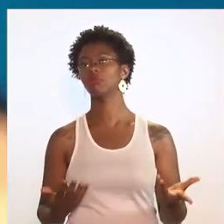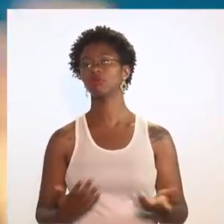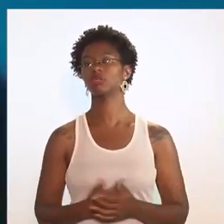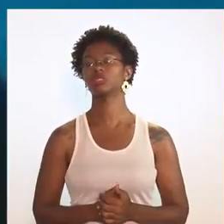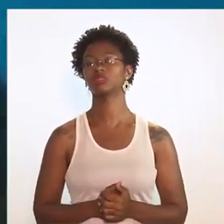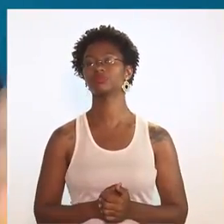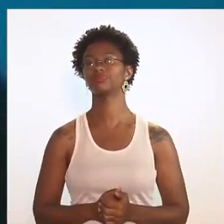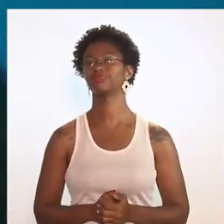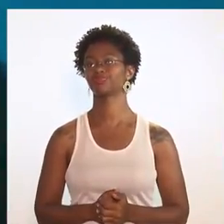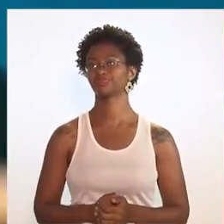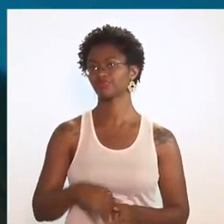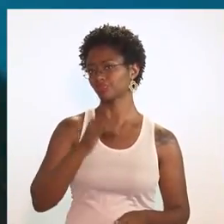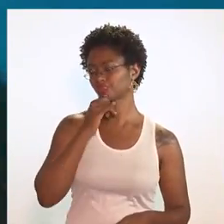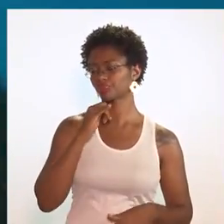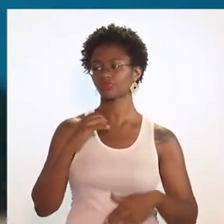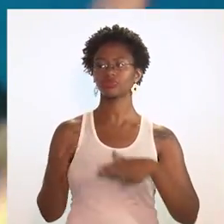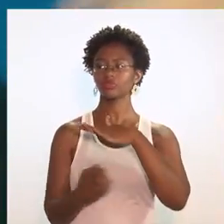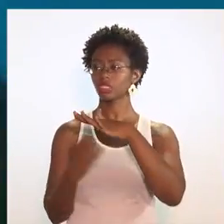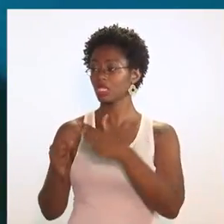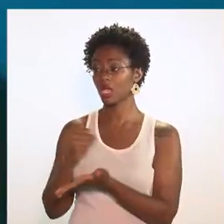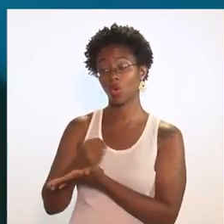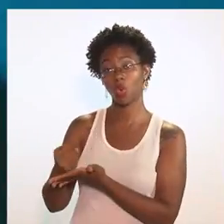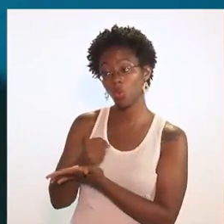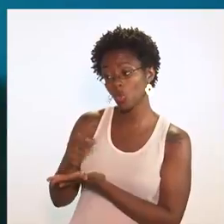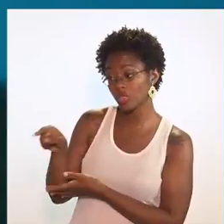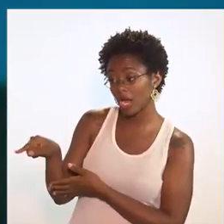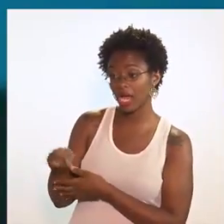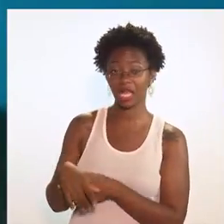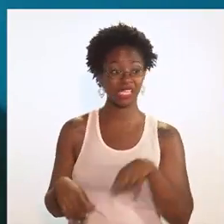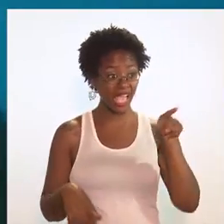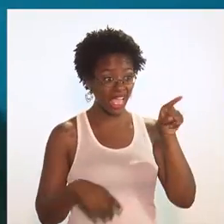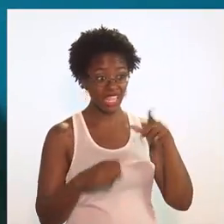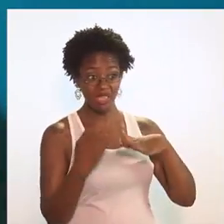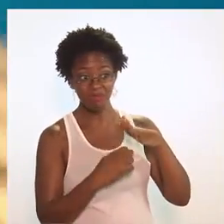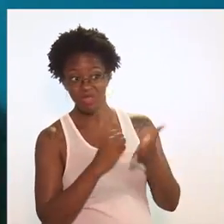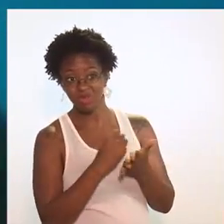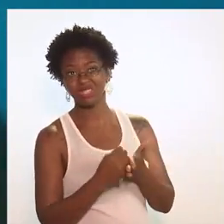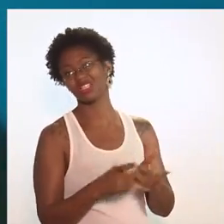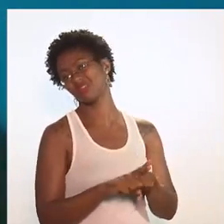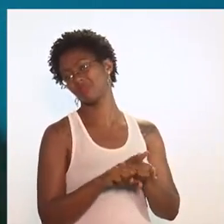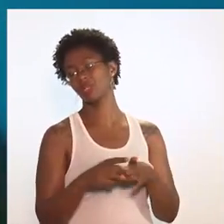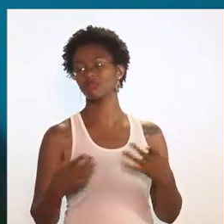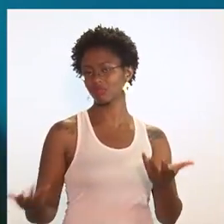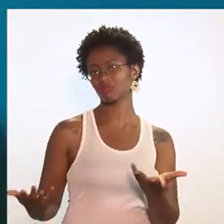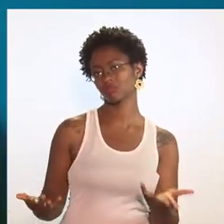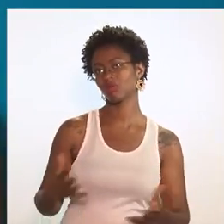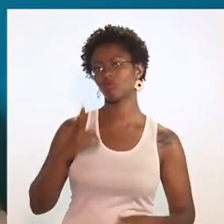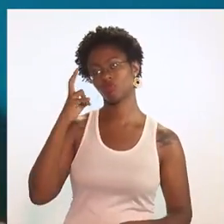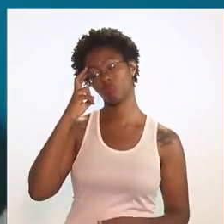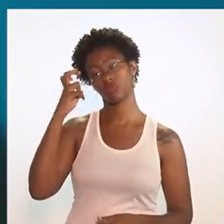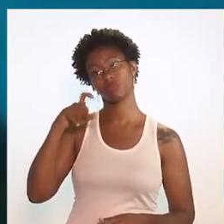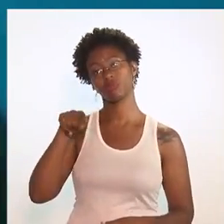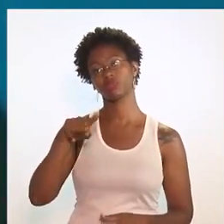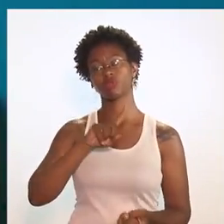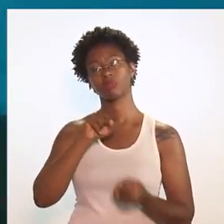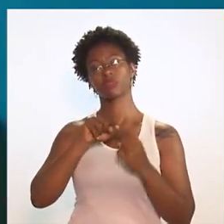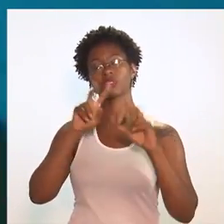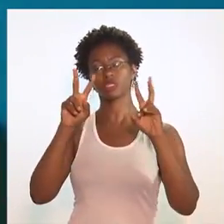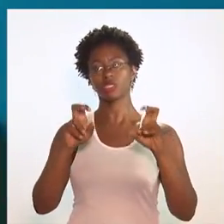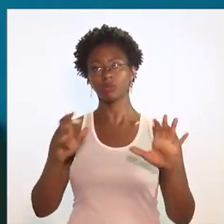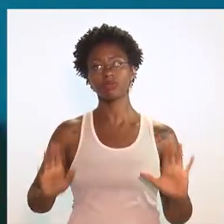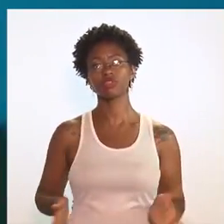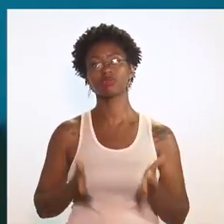mercado, né? Que elas querem saber, olha, tem empresa tal que contratando, empresa Y está contratando e tal, e produz muito conhecimento a respeito disso, para